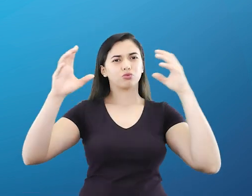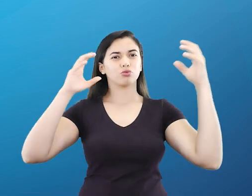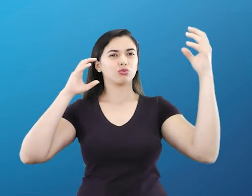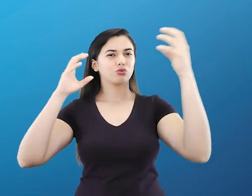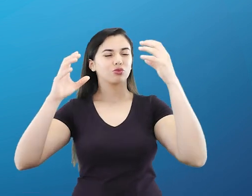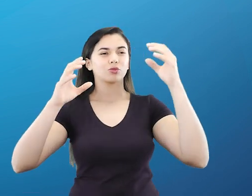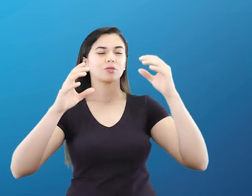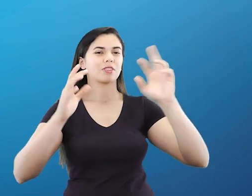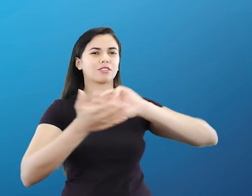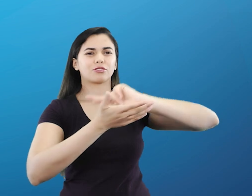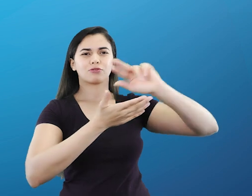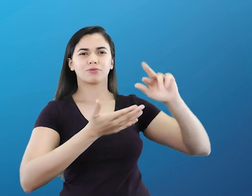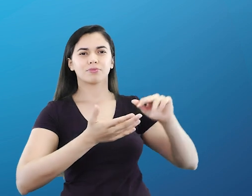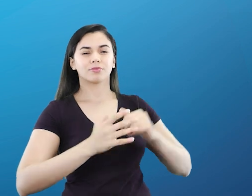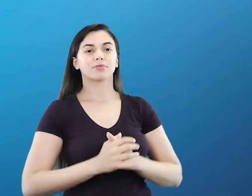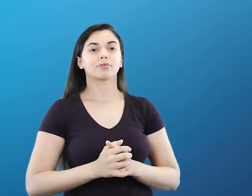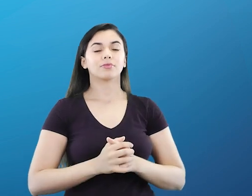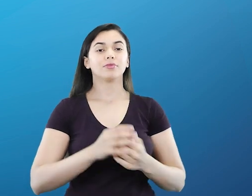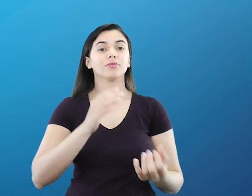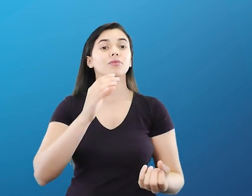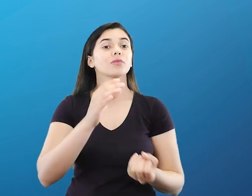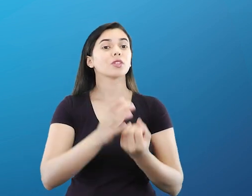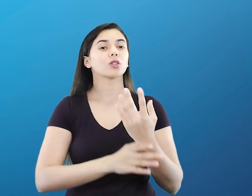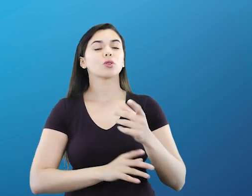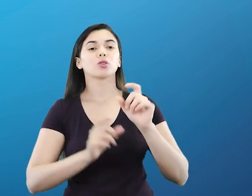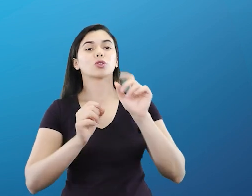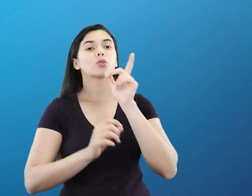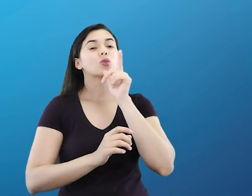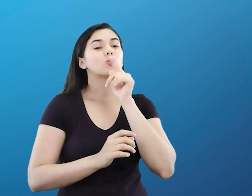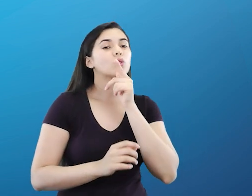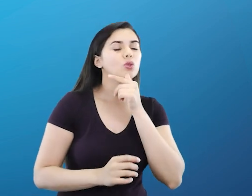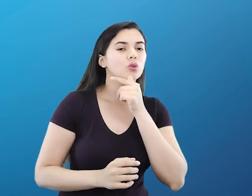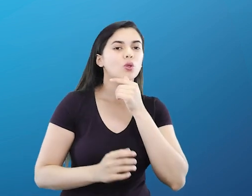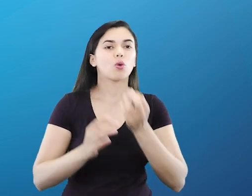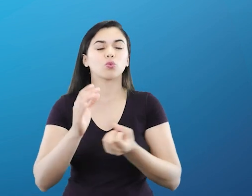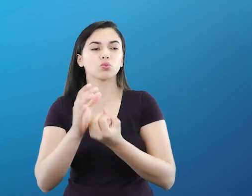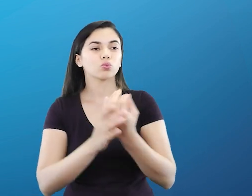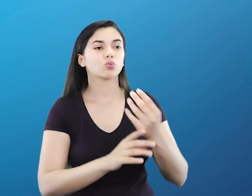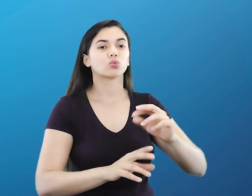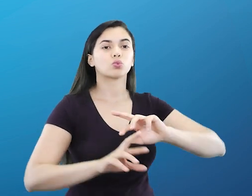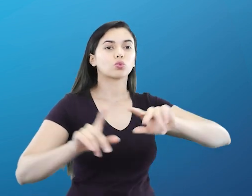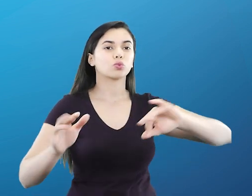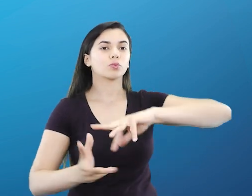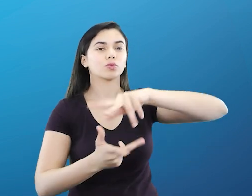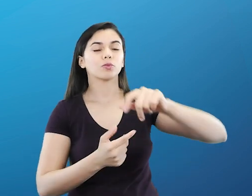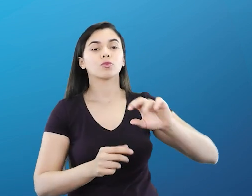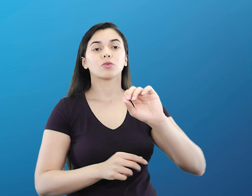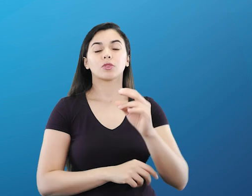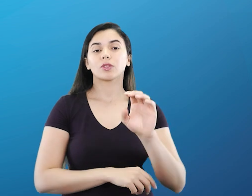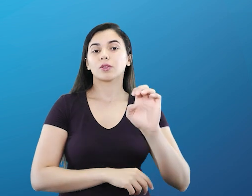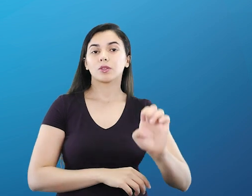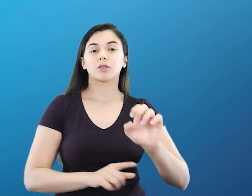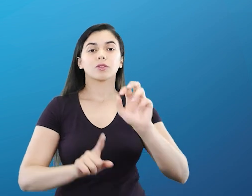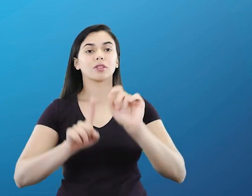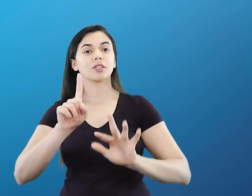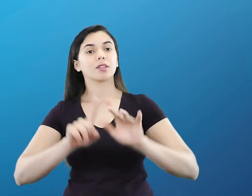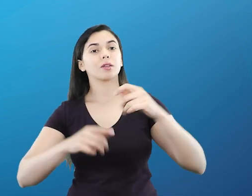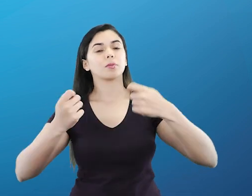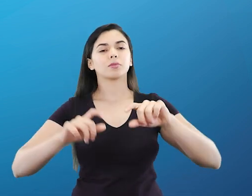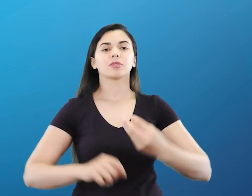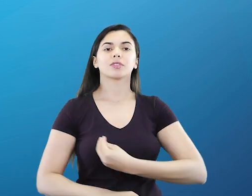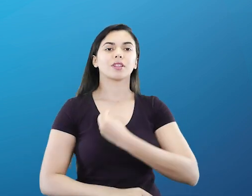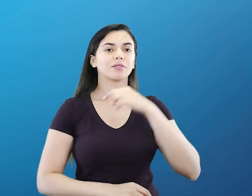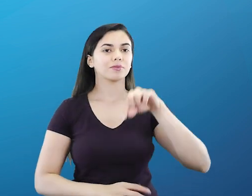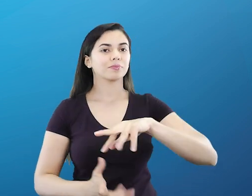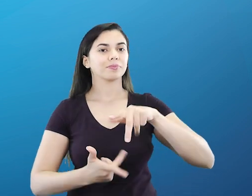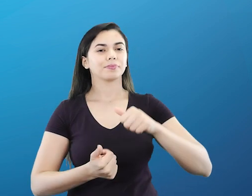celestes diversos. D, origem das fontes de água que ocorrem no planeta. Ou letra E, presença de gases necessários para a